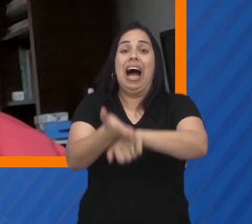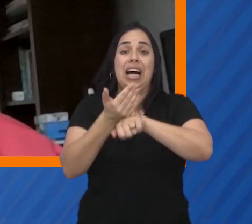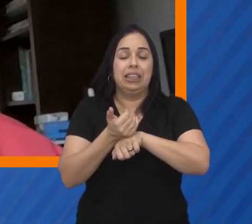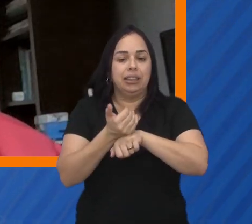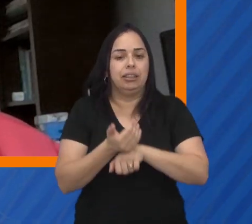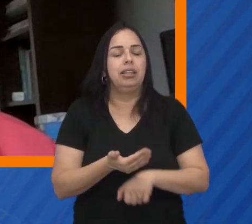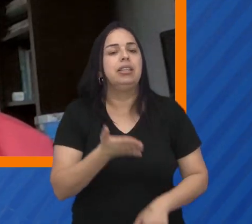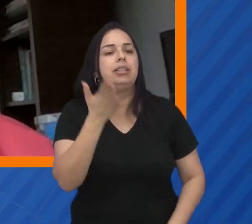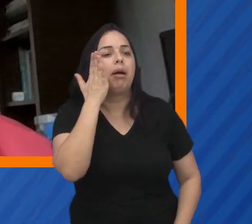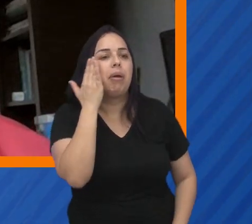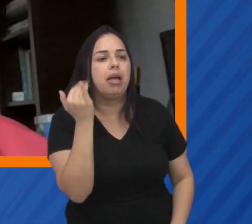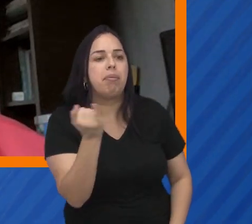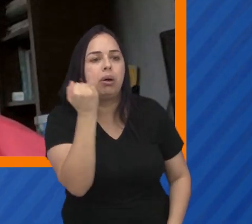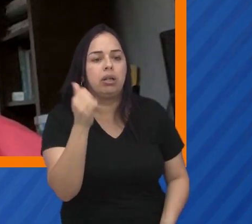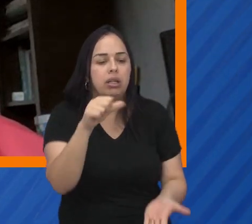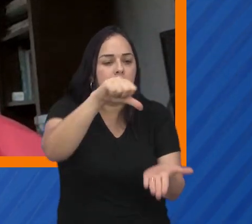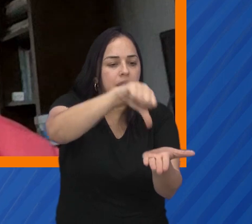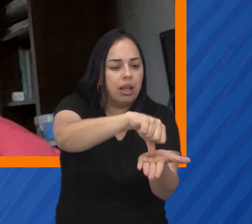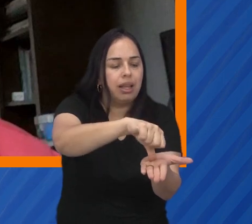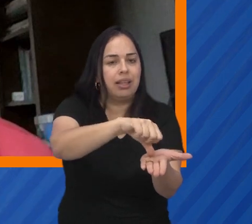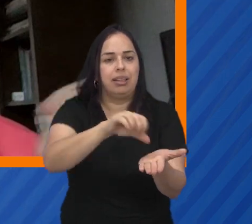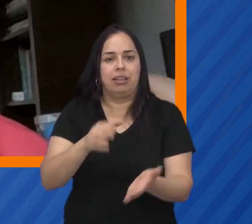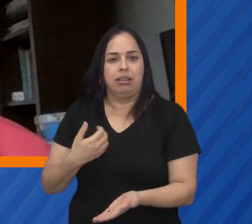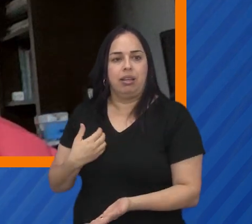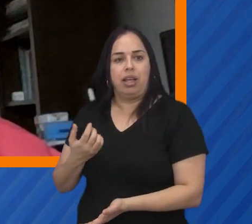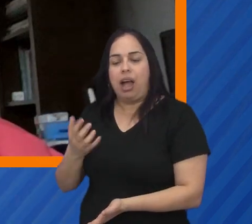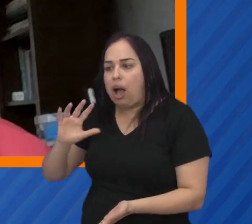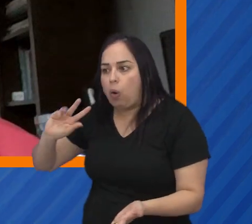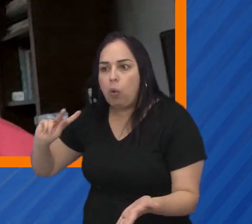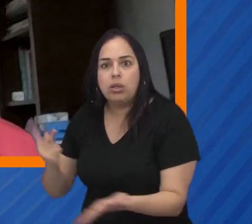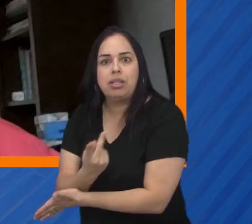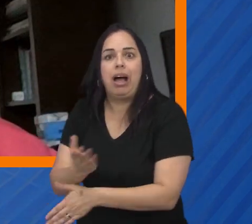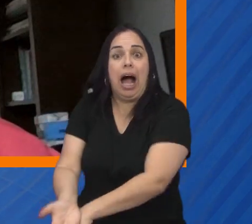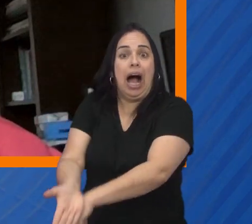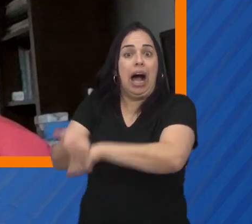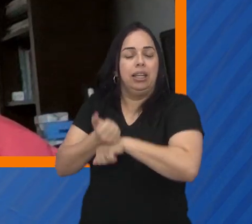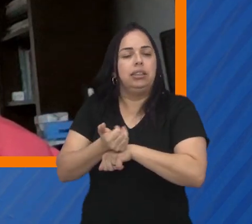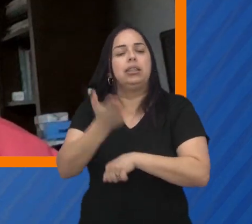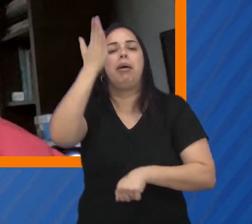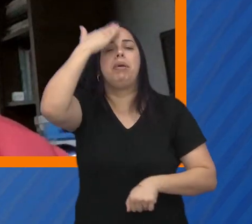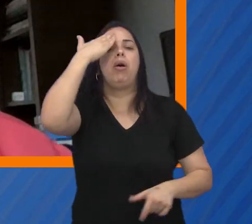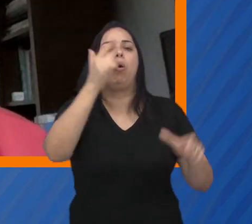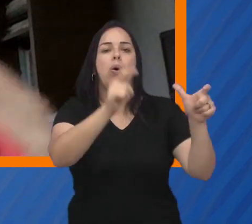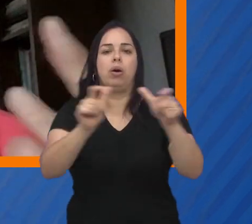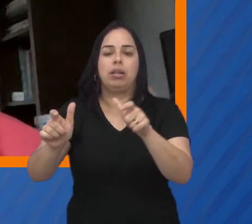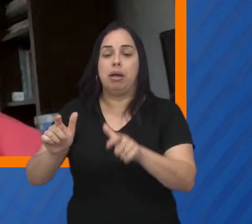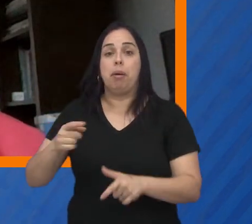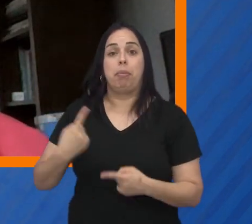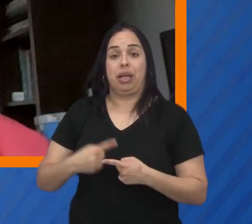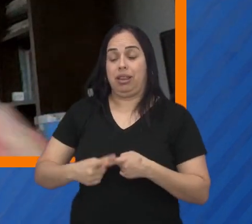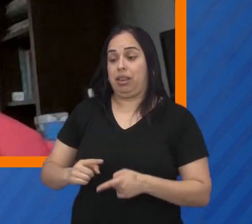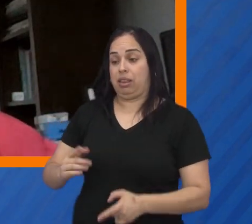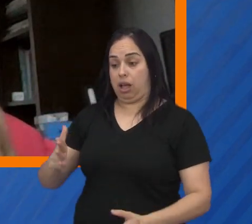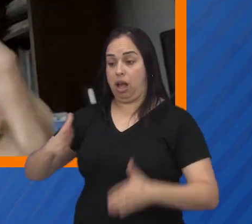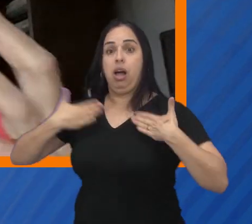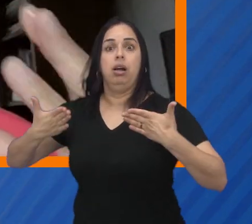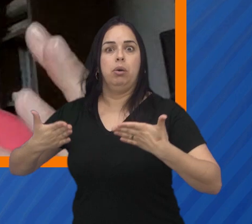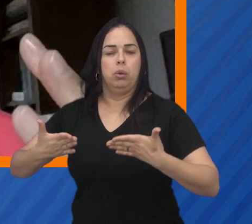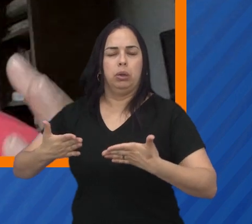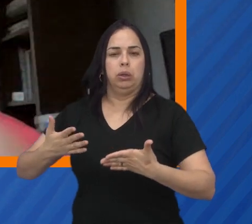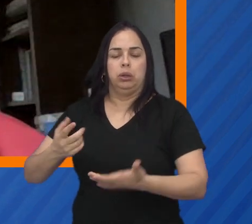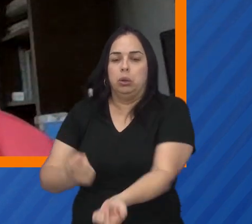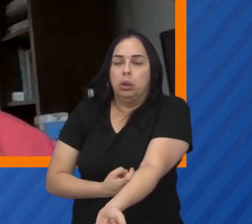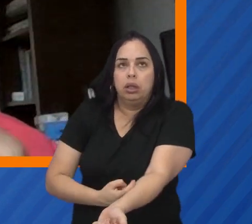de um possível acidente. Importante conhecer o mapa antes de acontecer o evento, porque na hora do evento,